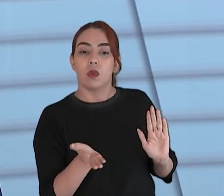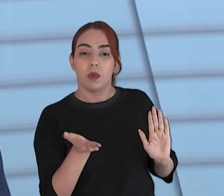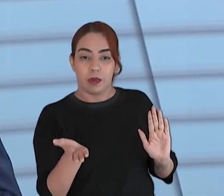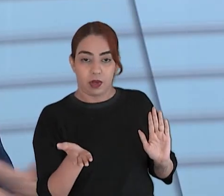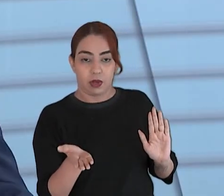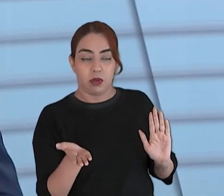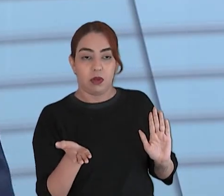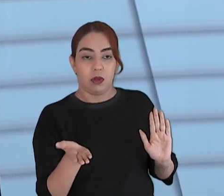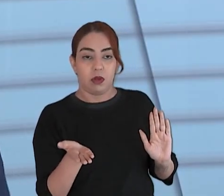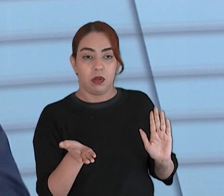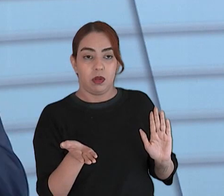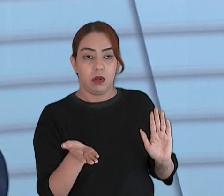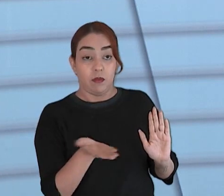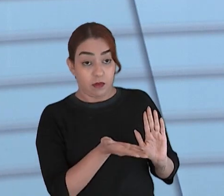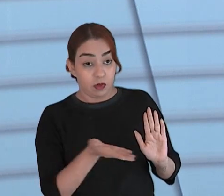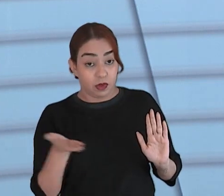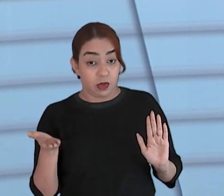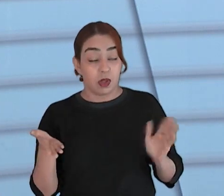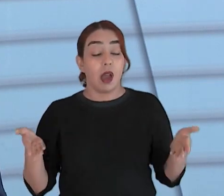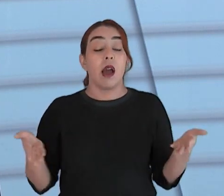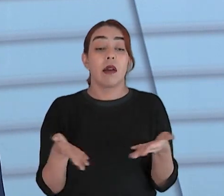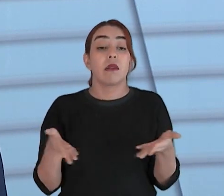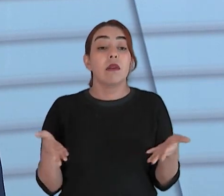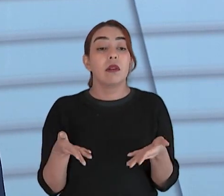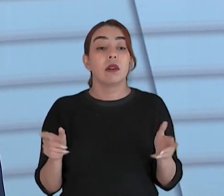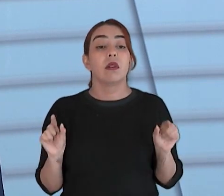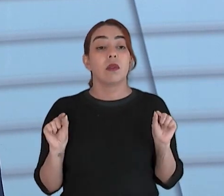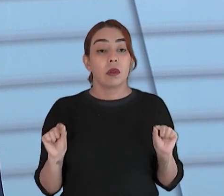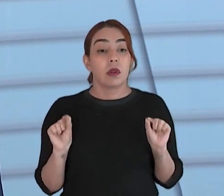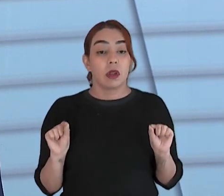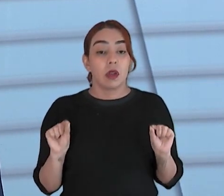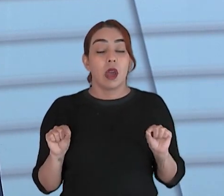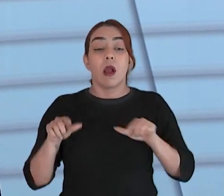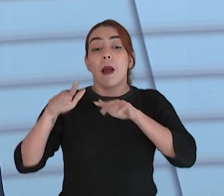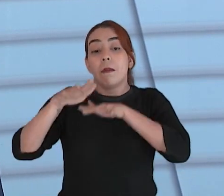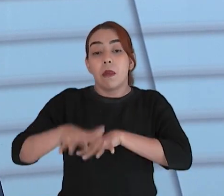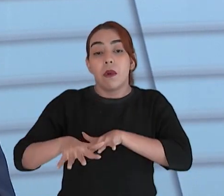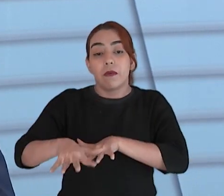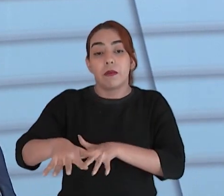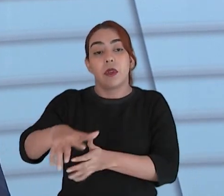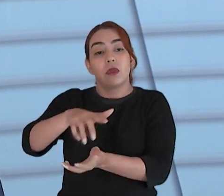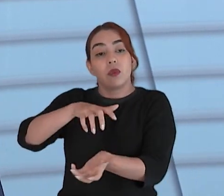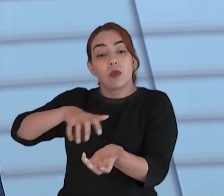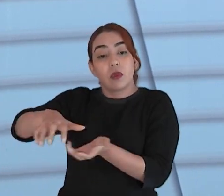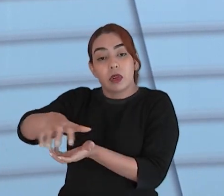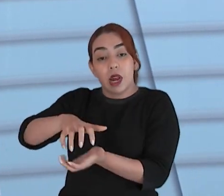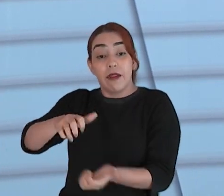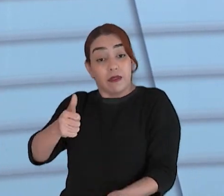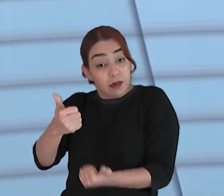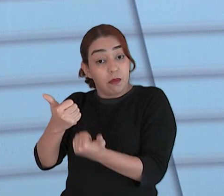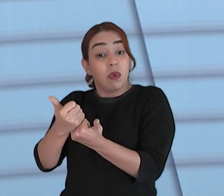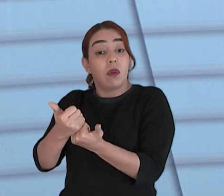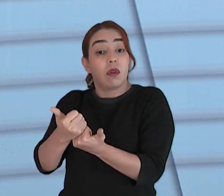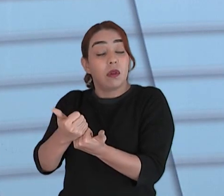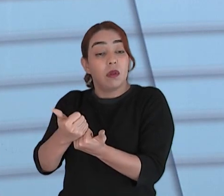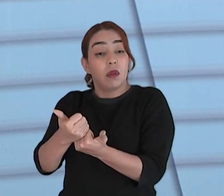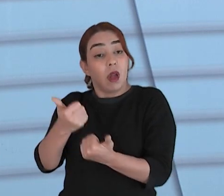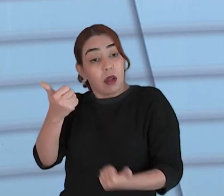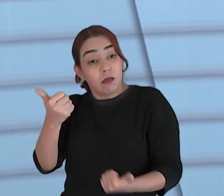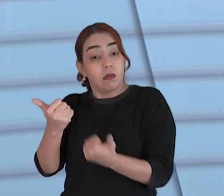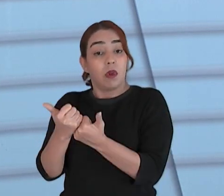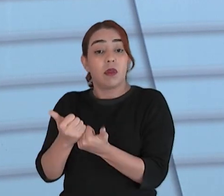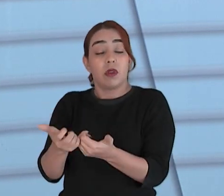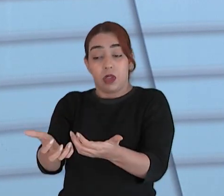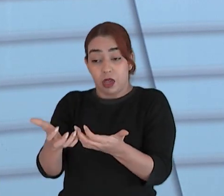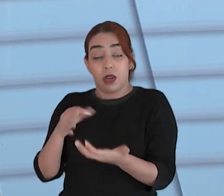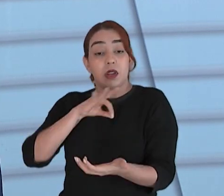agora mesmo recente nós estávamos à frente de um movimento grevista à frente que eu digo apoiando esse movimento que lutava por